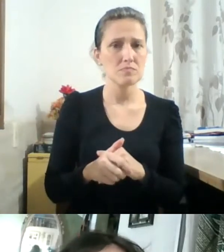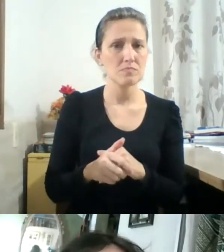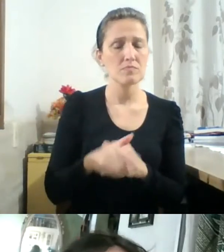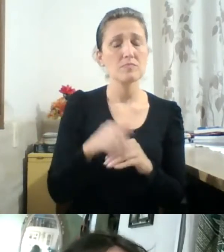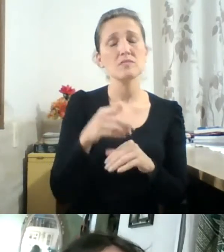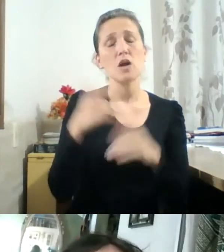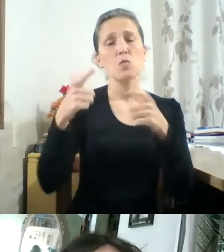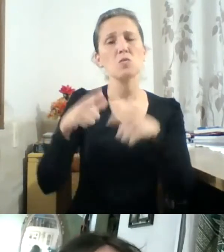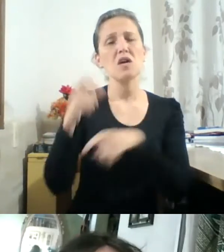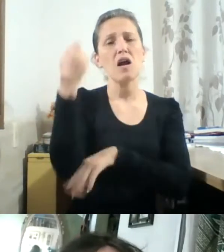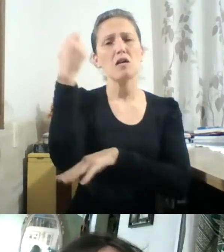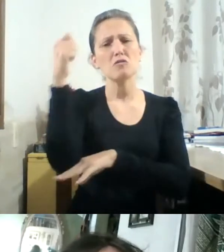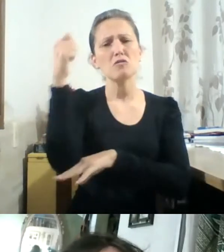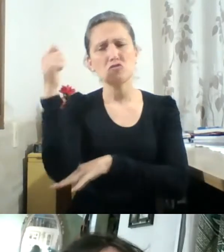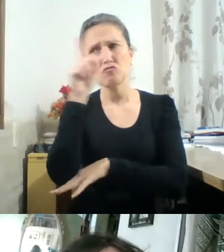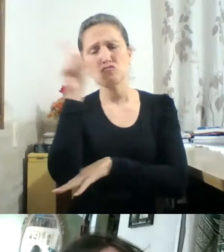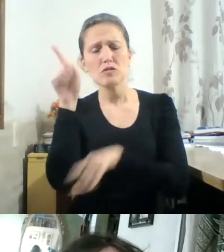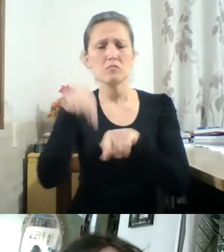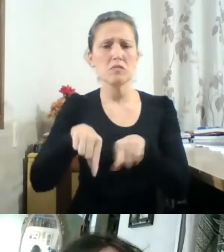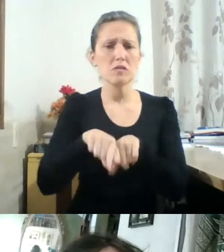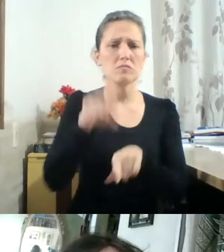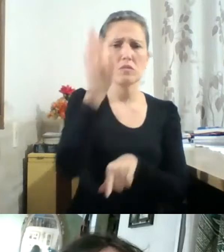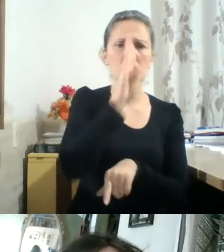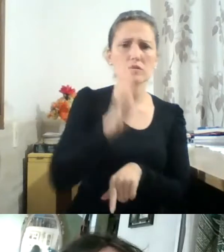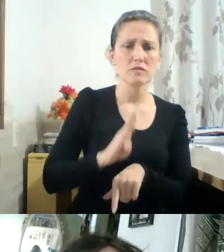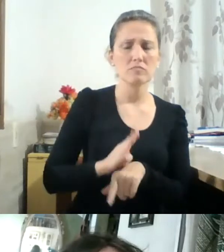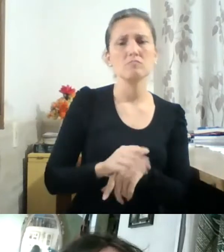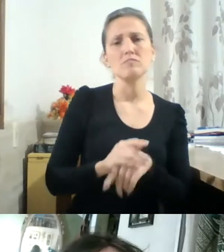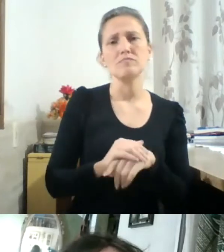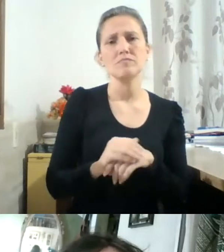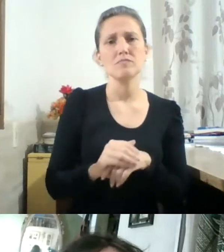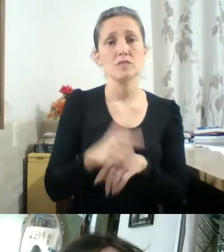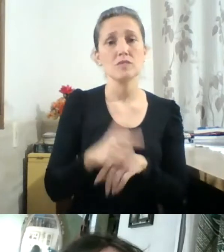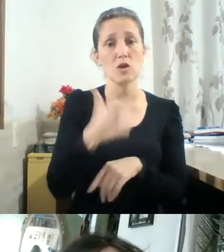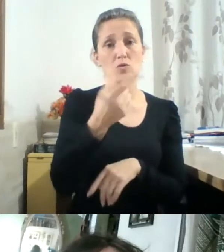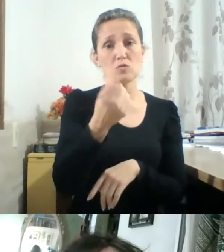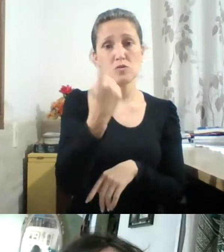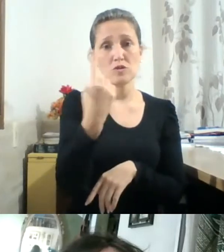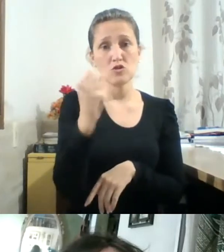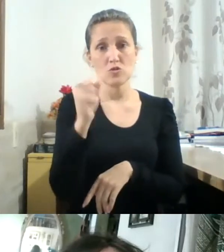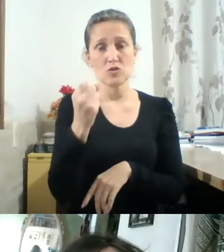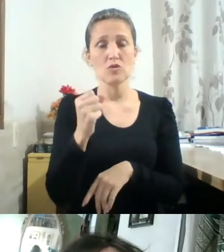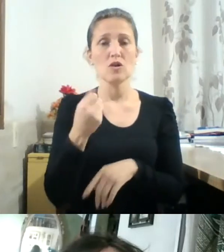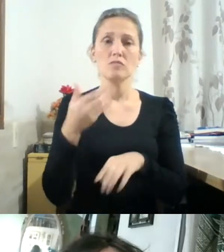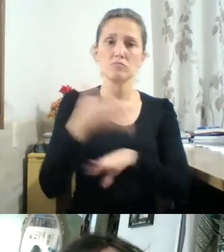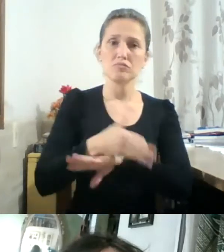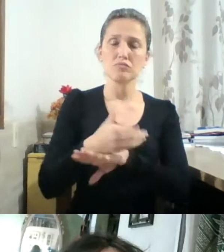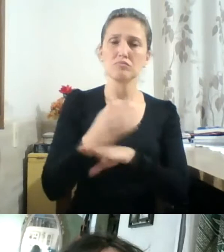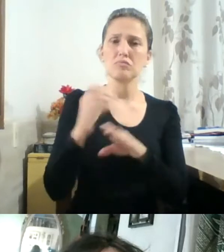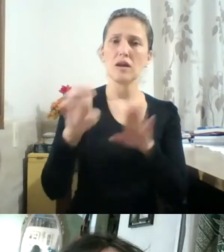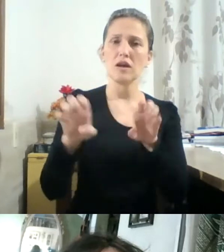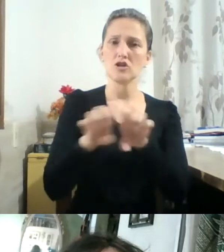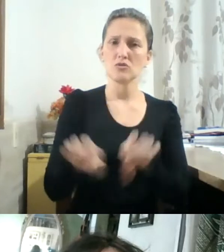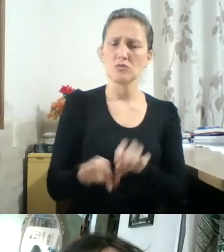outros. Desde 2020, co-editora com Jorge Pessini, da editora de livros de fotografia latino-americana,